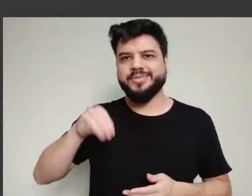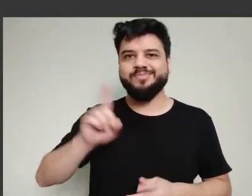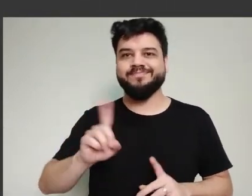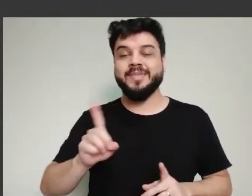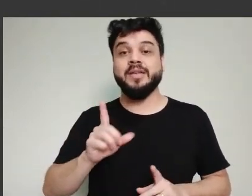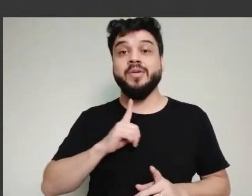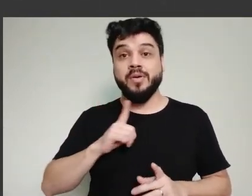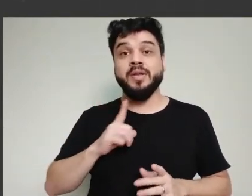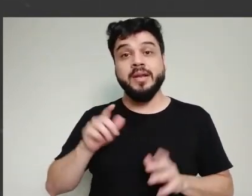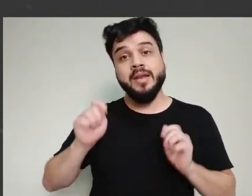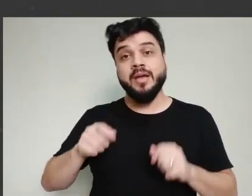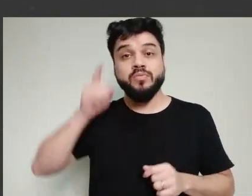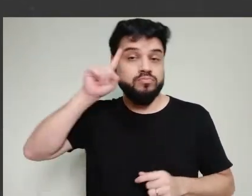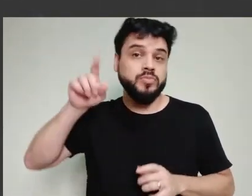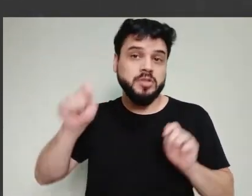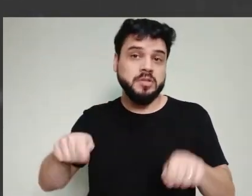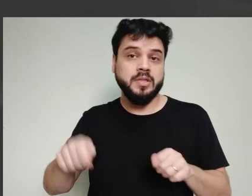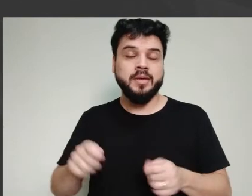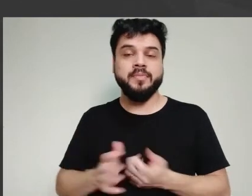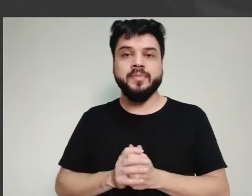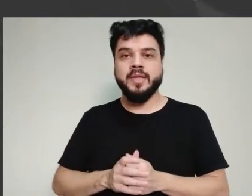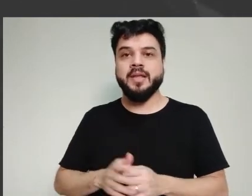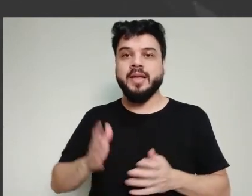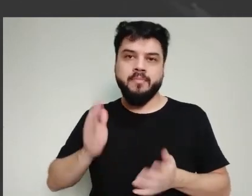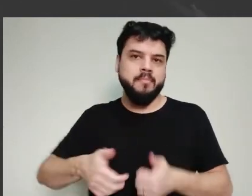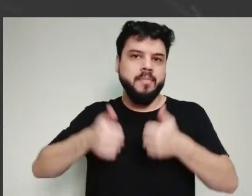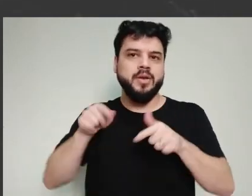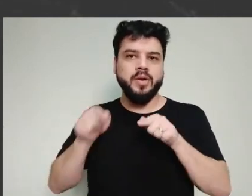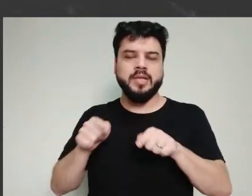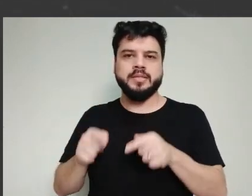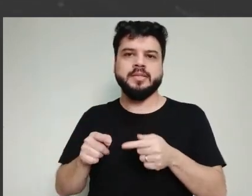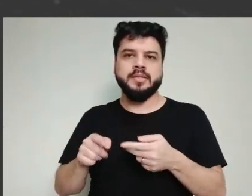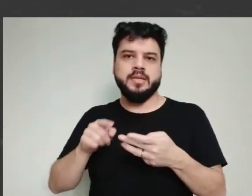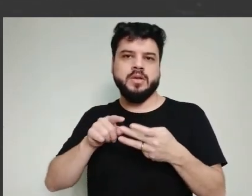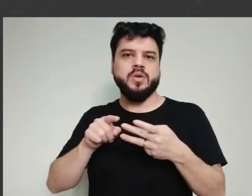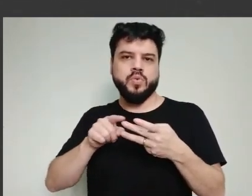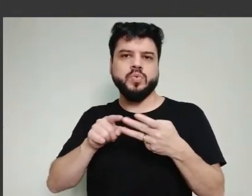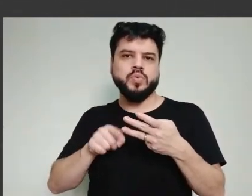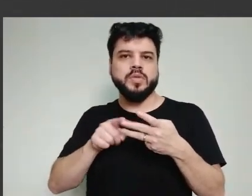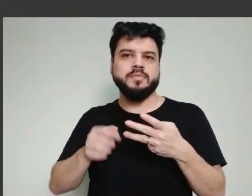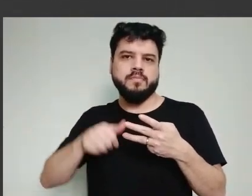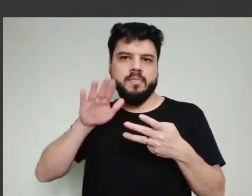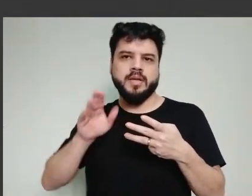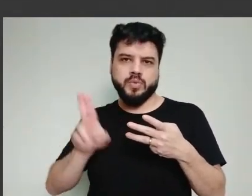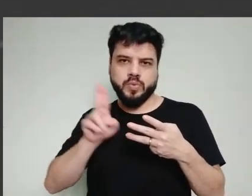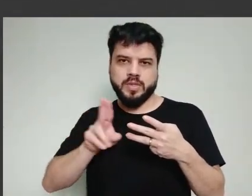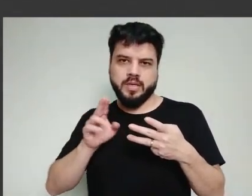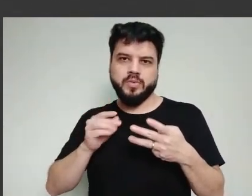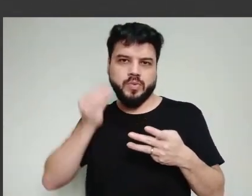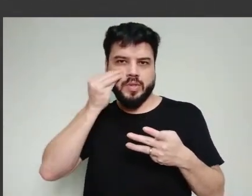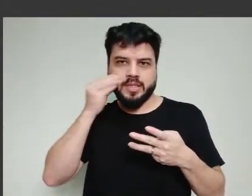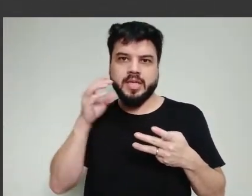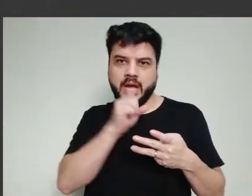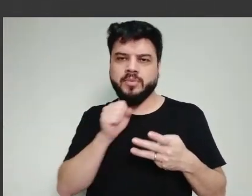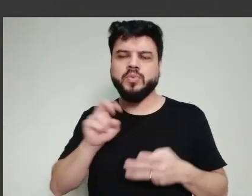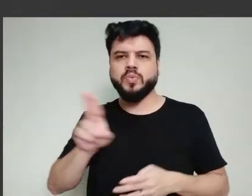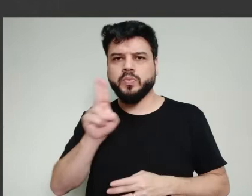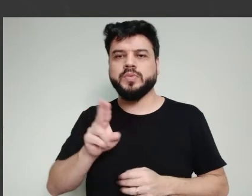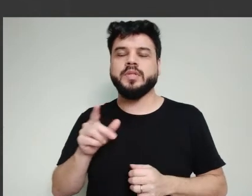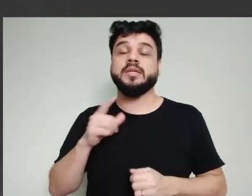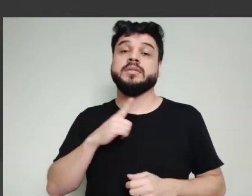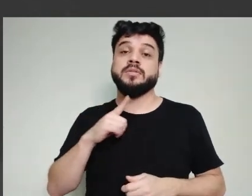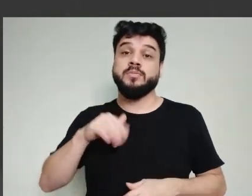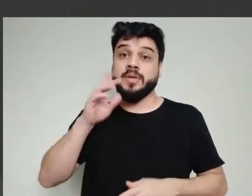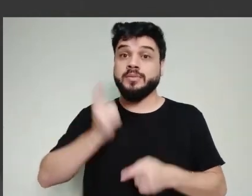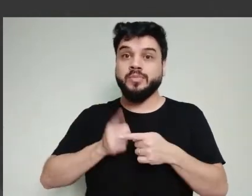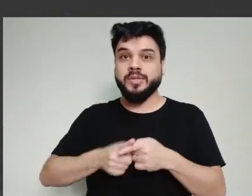15 minutos. mas é um teste que tem condição de sair no mesmo dia. Coisa de uma manhã, uma tarde, o resultado sai. E ele é